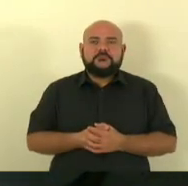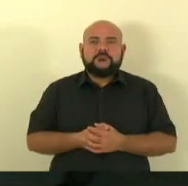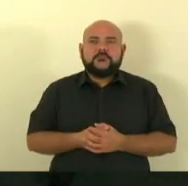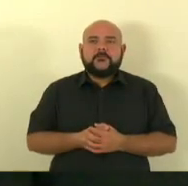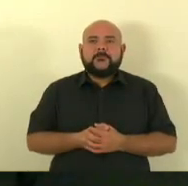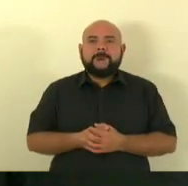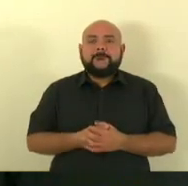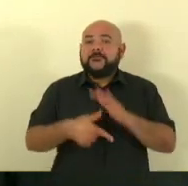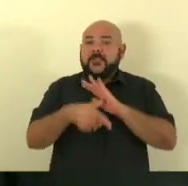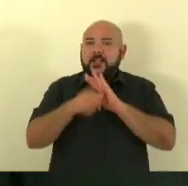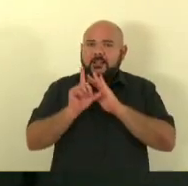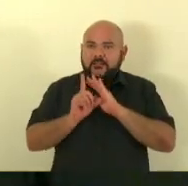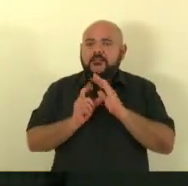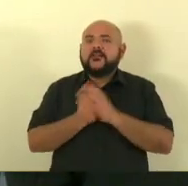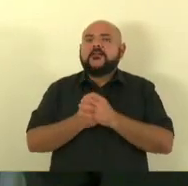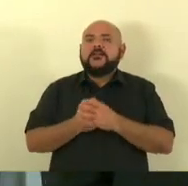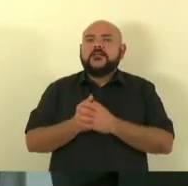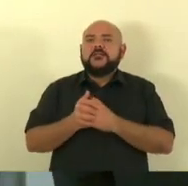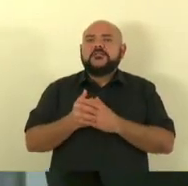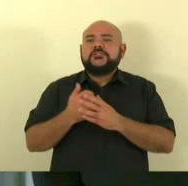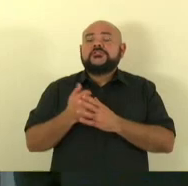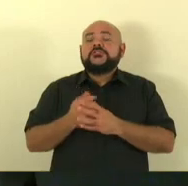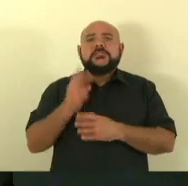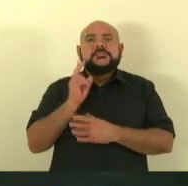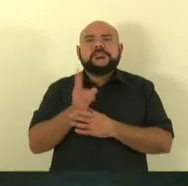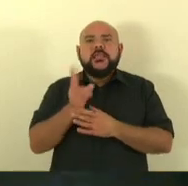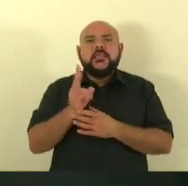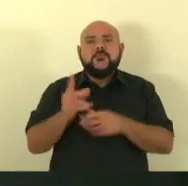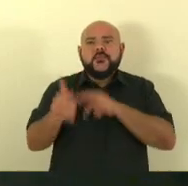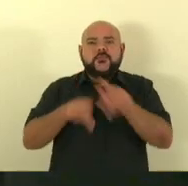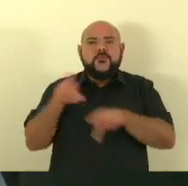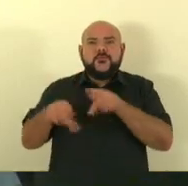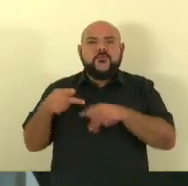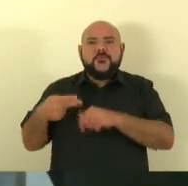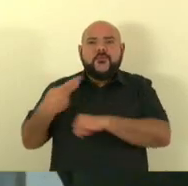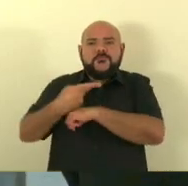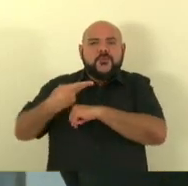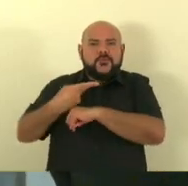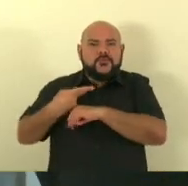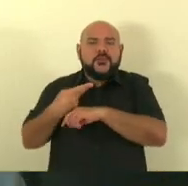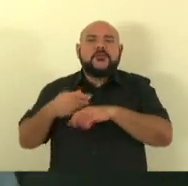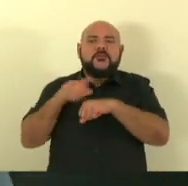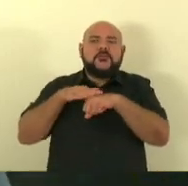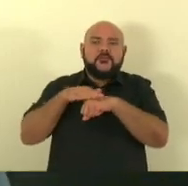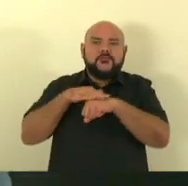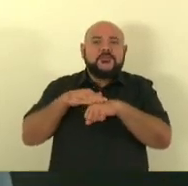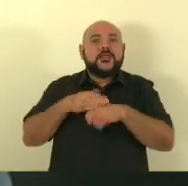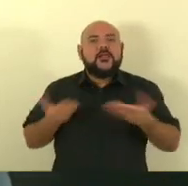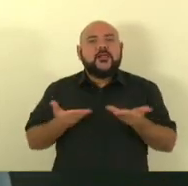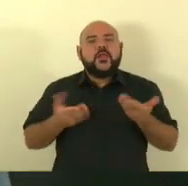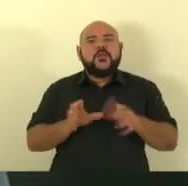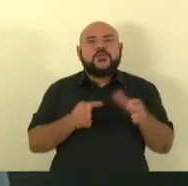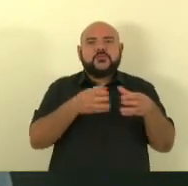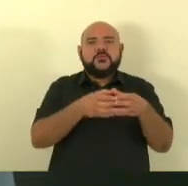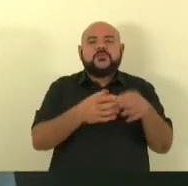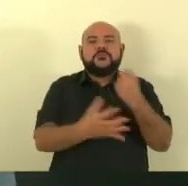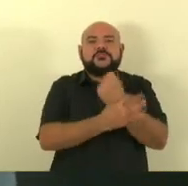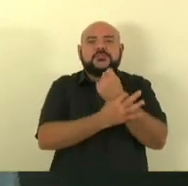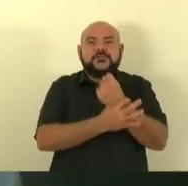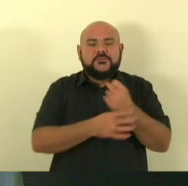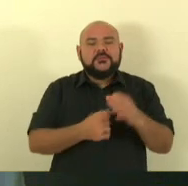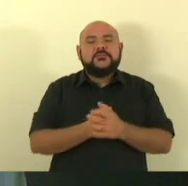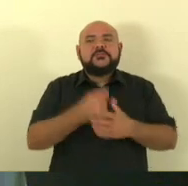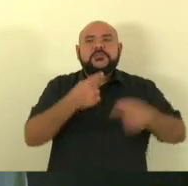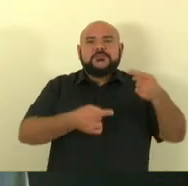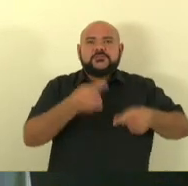legislatura e eu acredito que trazendo esse assunto para dentro da comissão de segurança a gente tem como